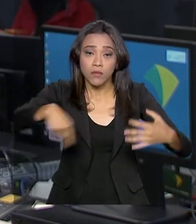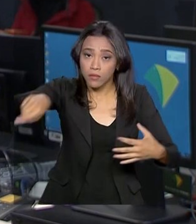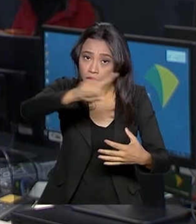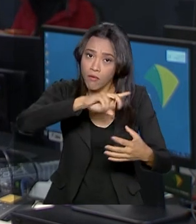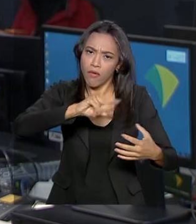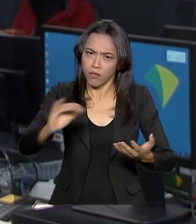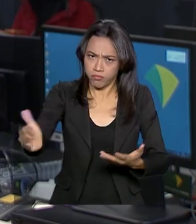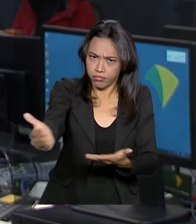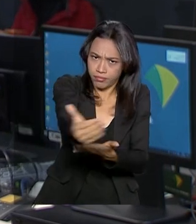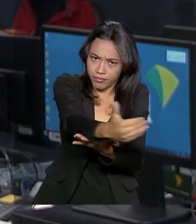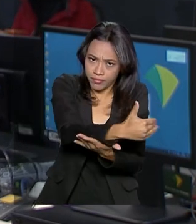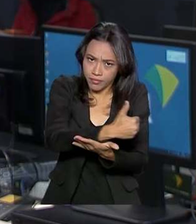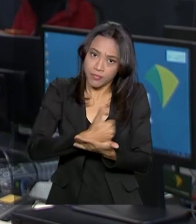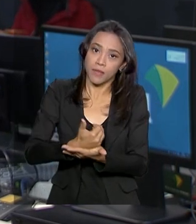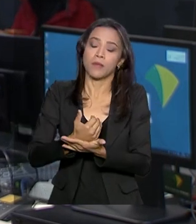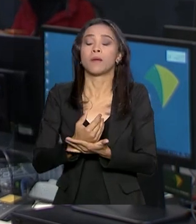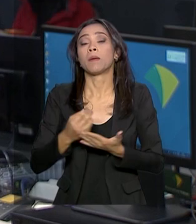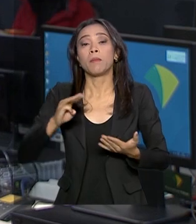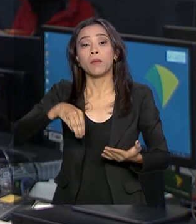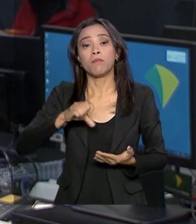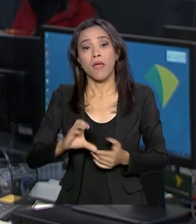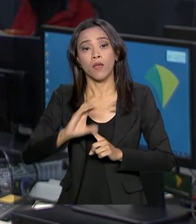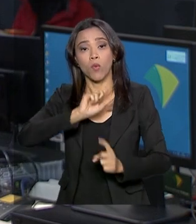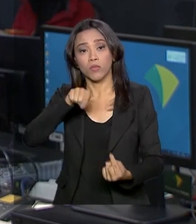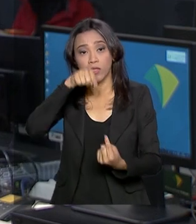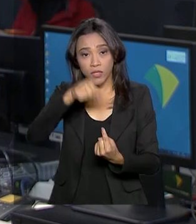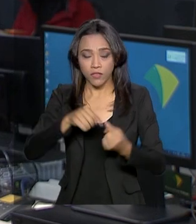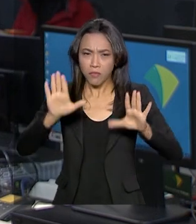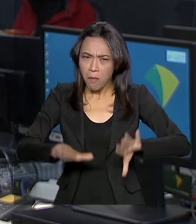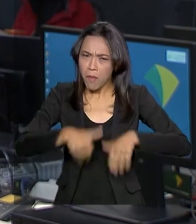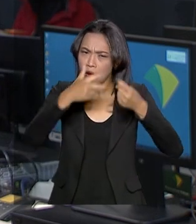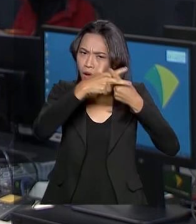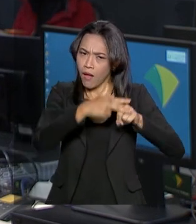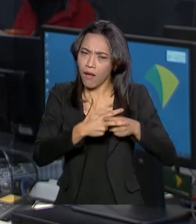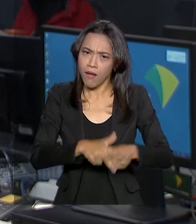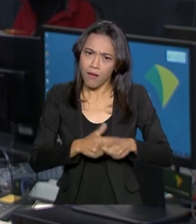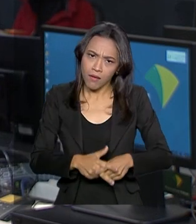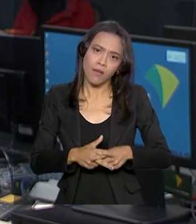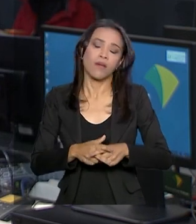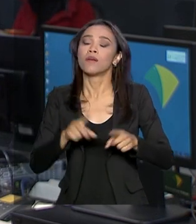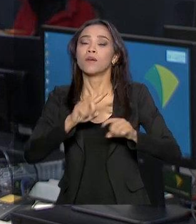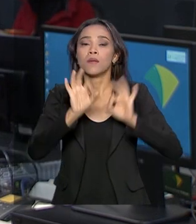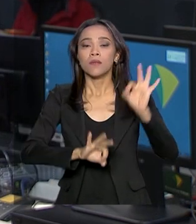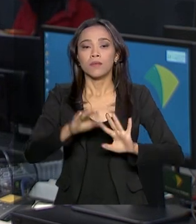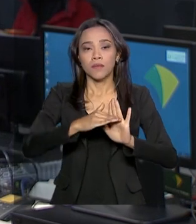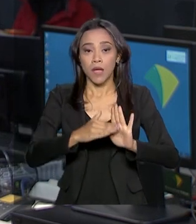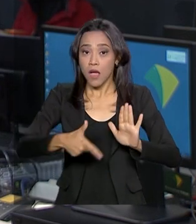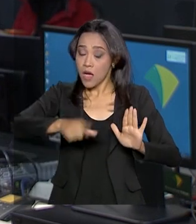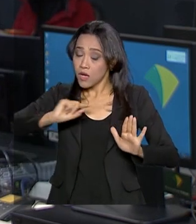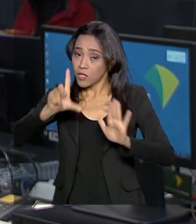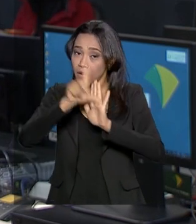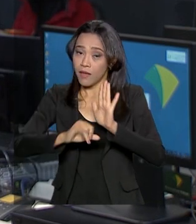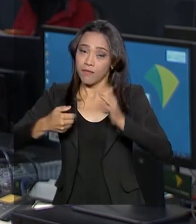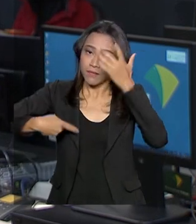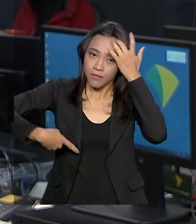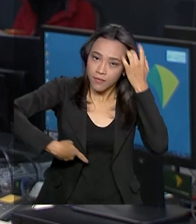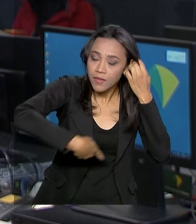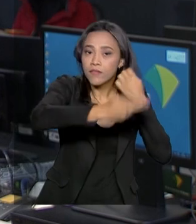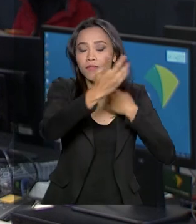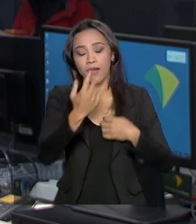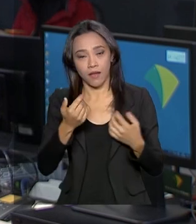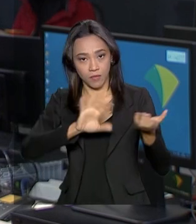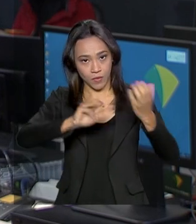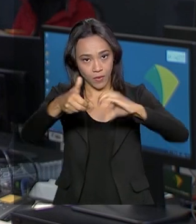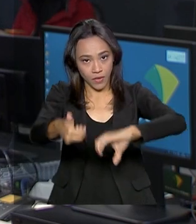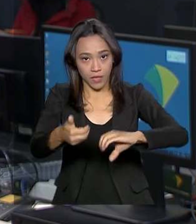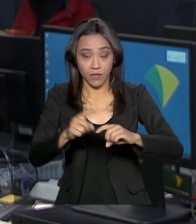consolidada pelo MEC para aperfeiçoar o programa antes que o projeto de lei seja enviado ao Congresso Nacional. O Futurice foi